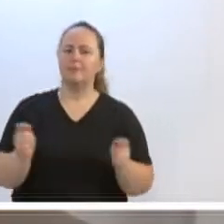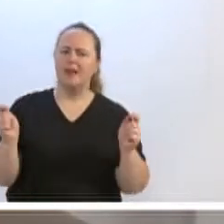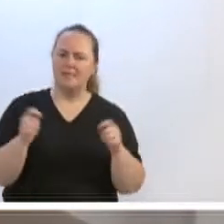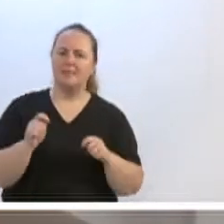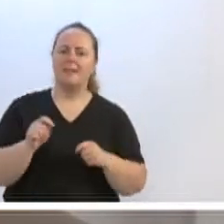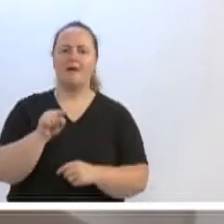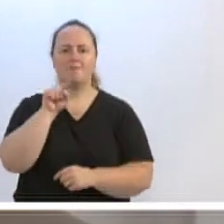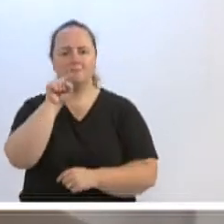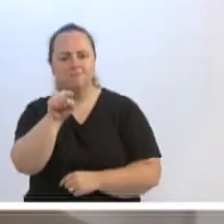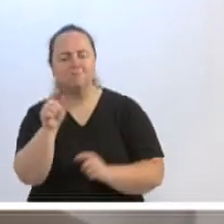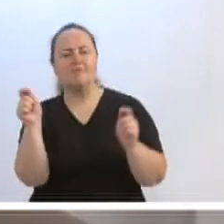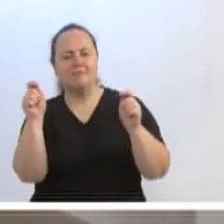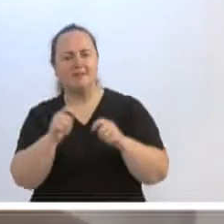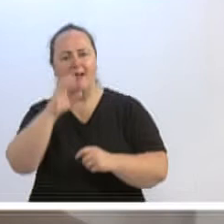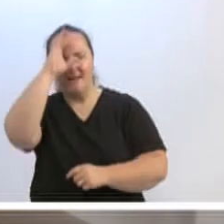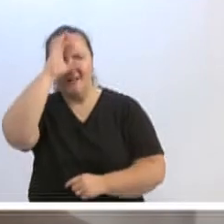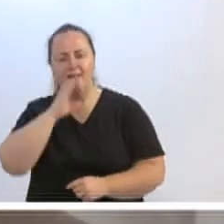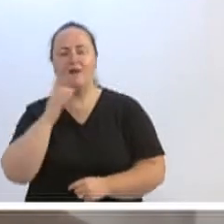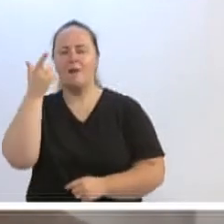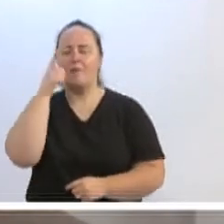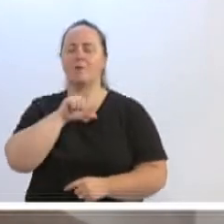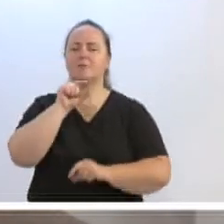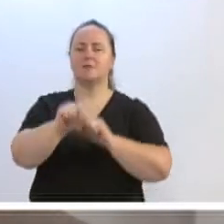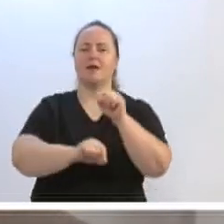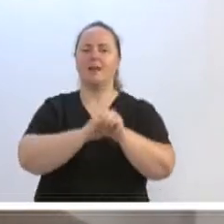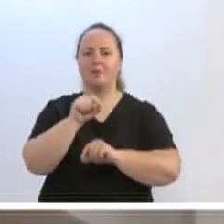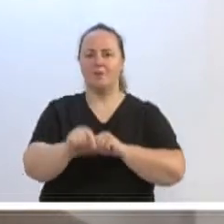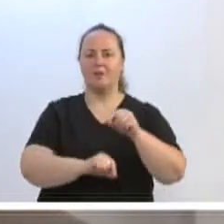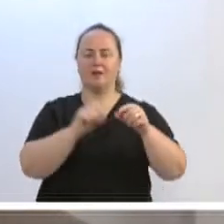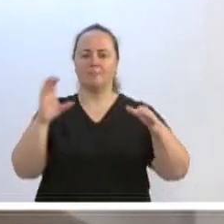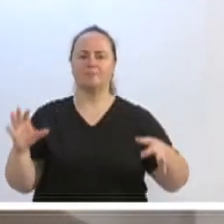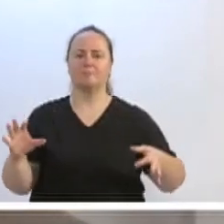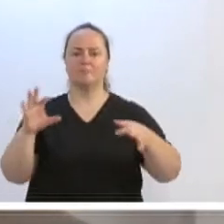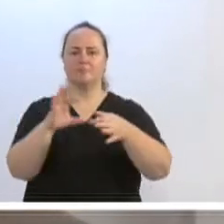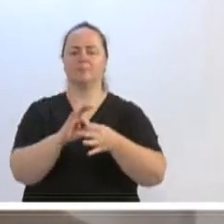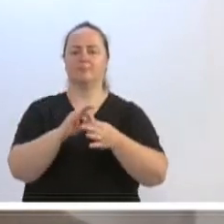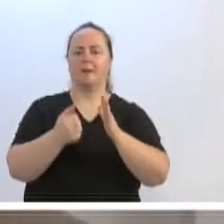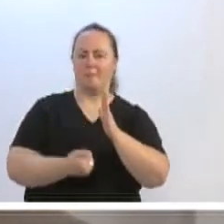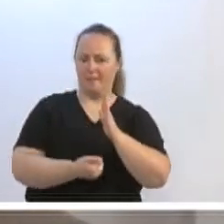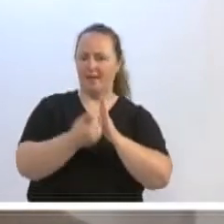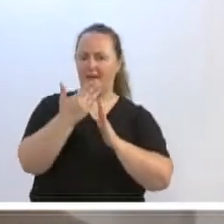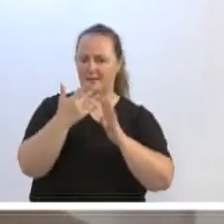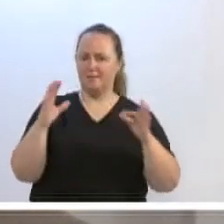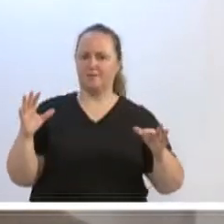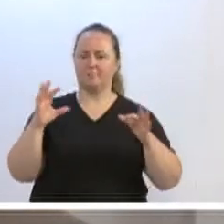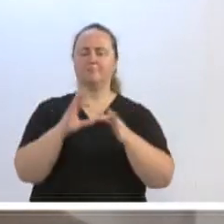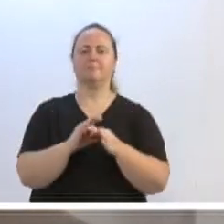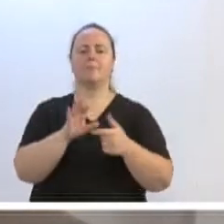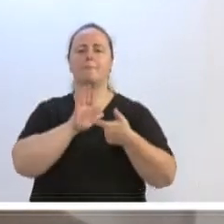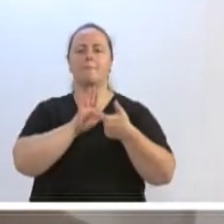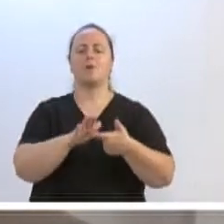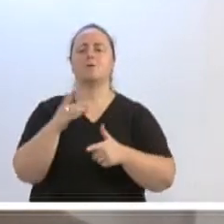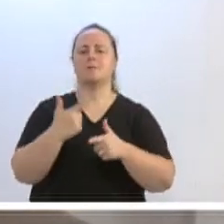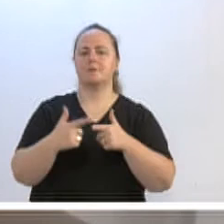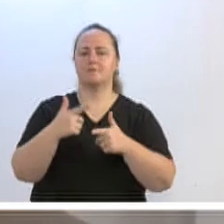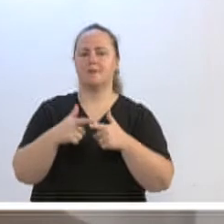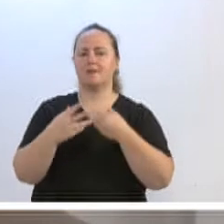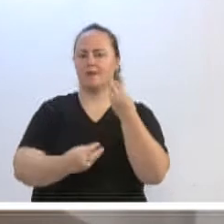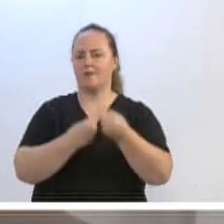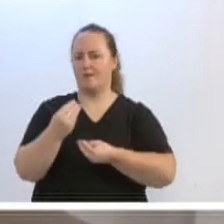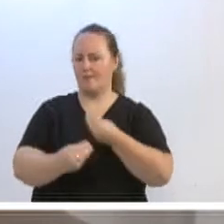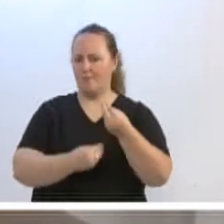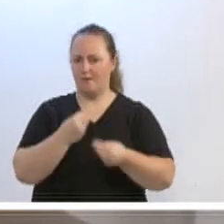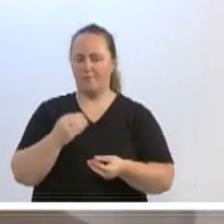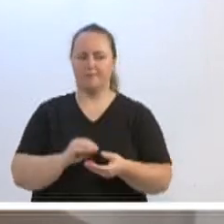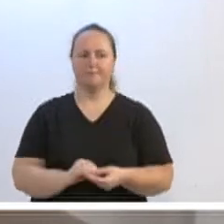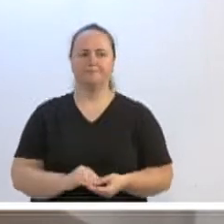através de um aplicativo, consegue trazer para a comunidade, consegue trazer para o executivo e para legislativo, os problemas da cidade. E em cima disso também,